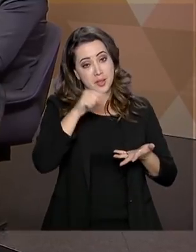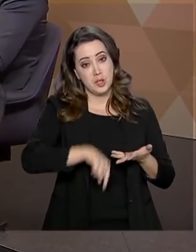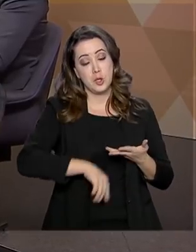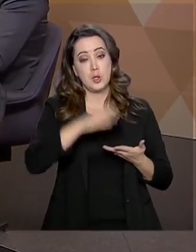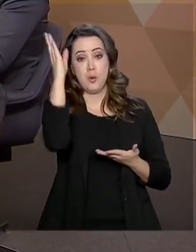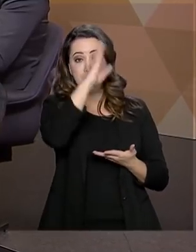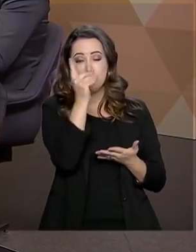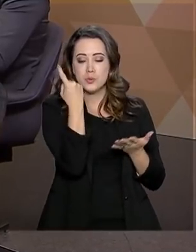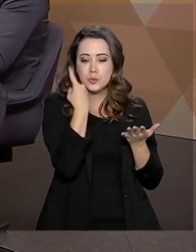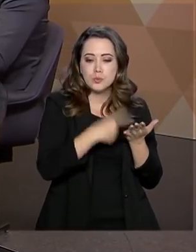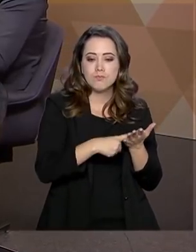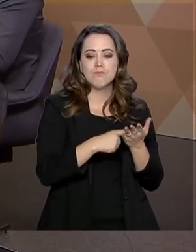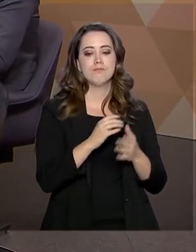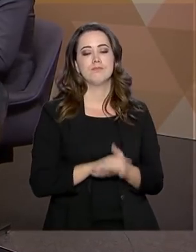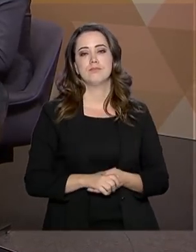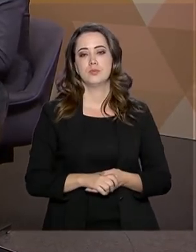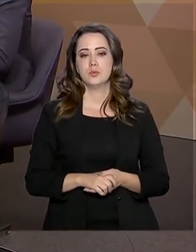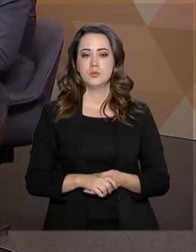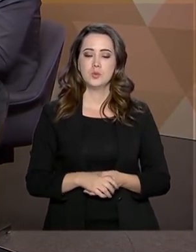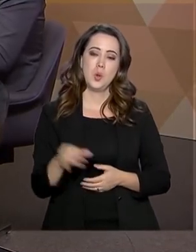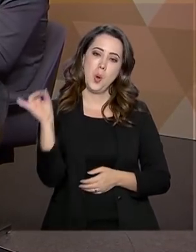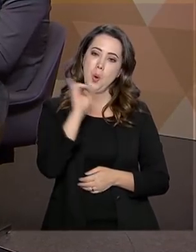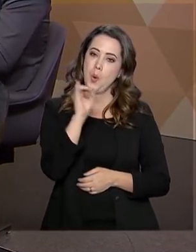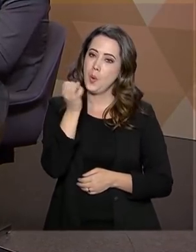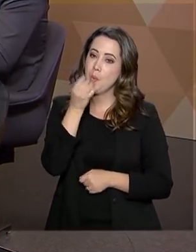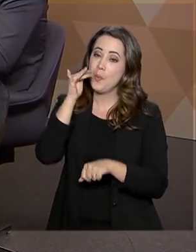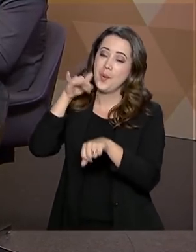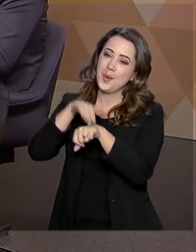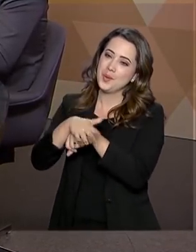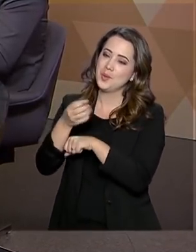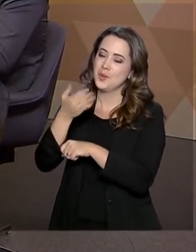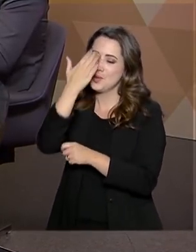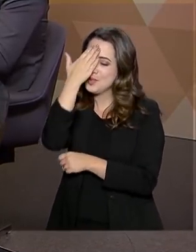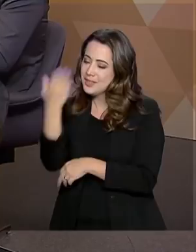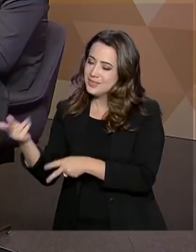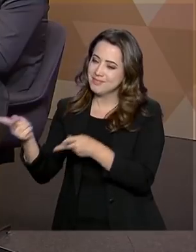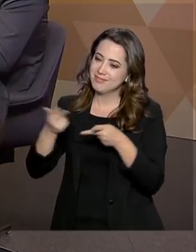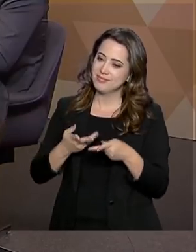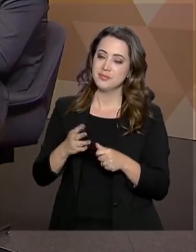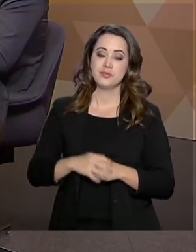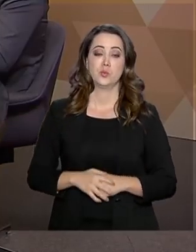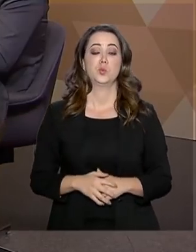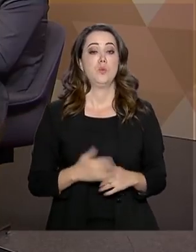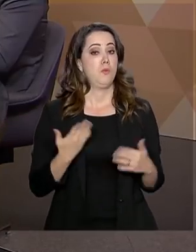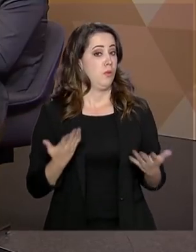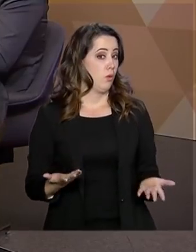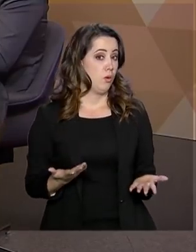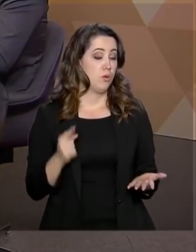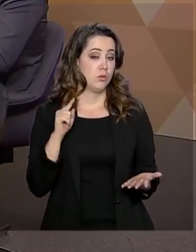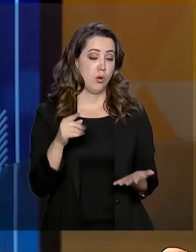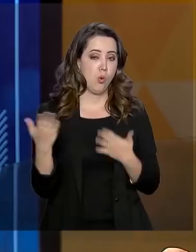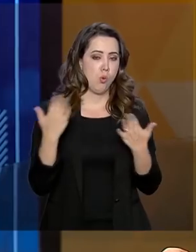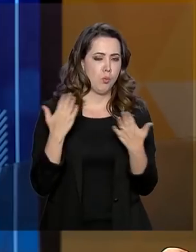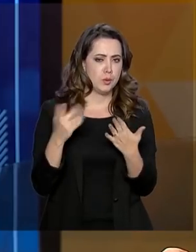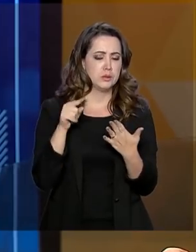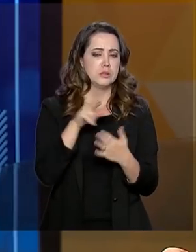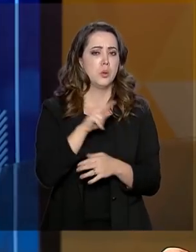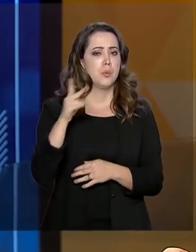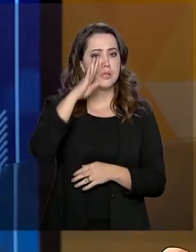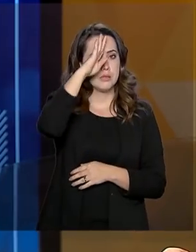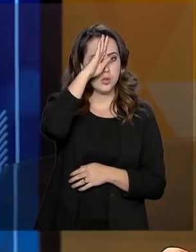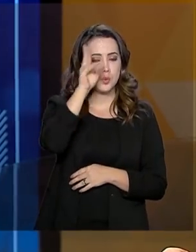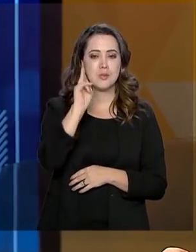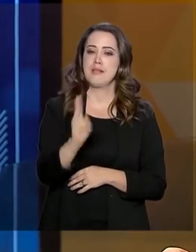Brasil em Pauta, secretário. Boa noite, muito obrigado pelo convite. Secretário, como o presidente Jair Bolsonaro